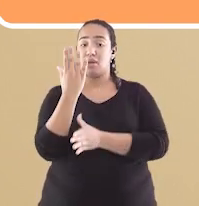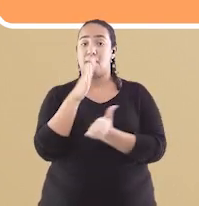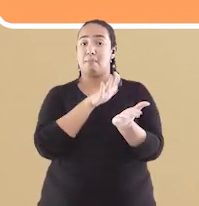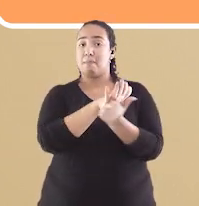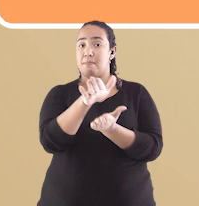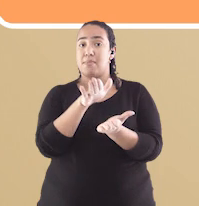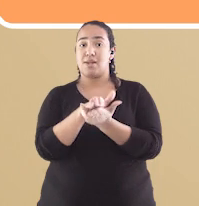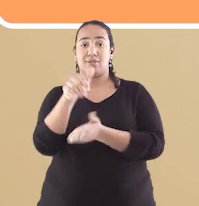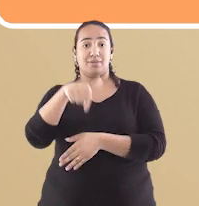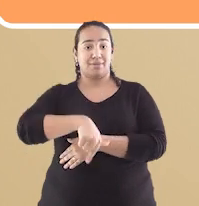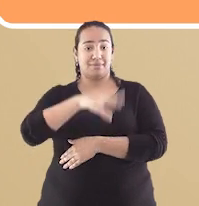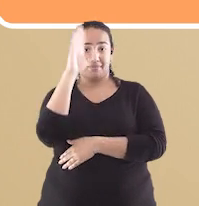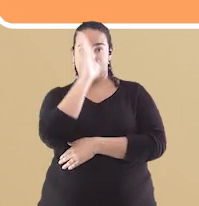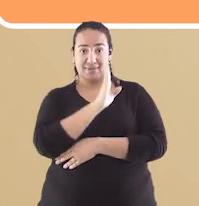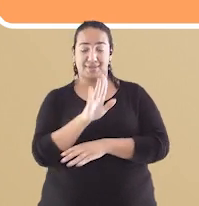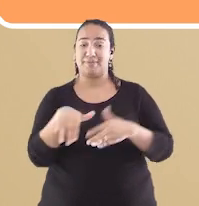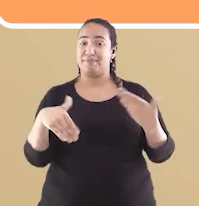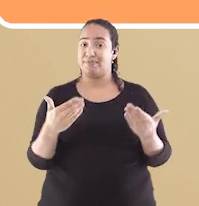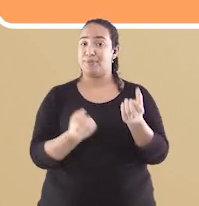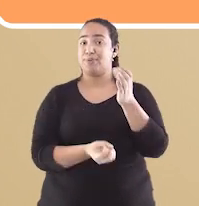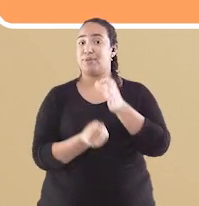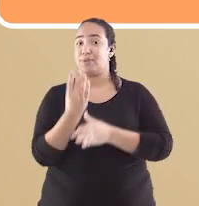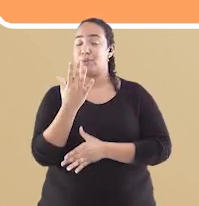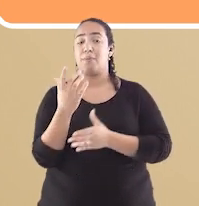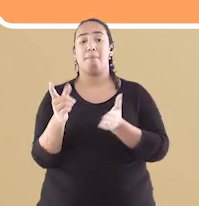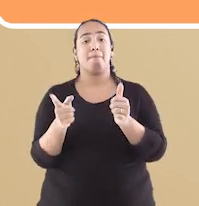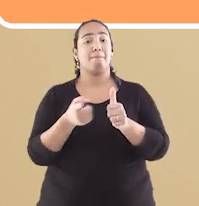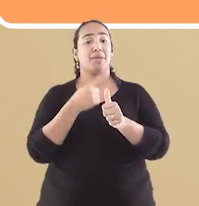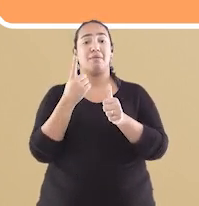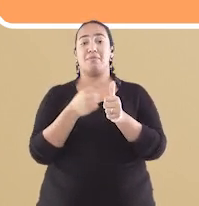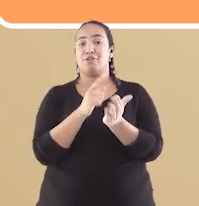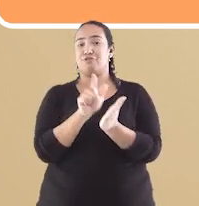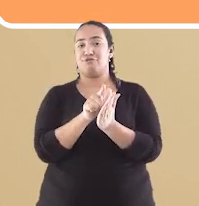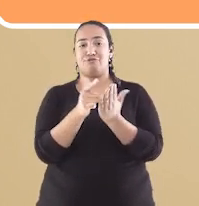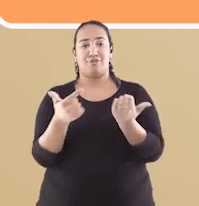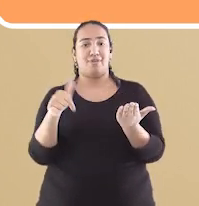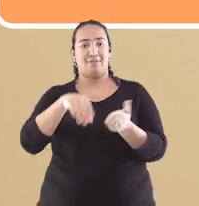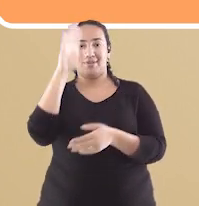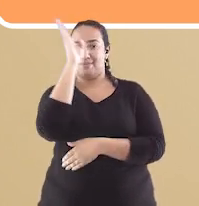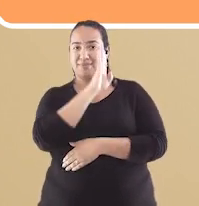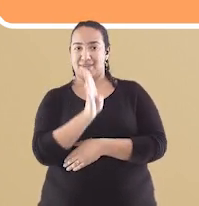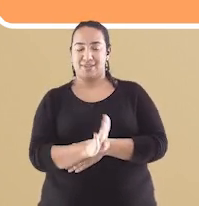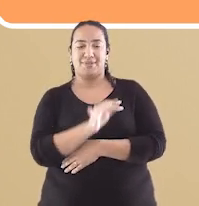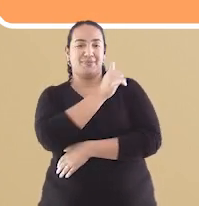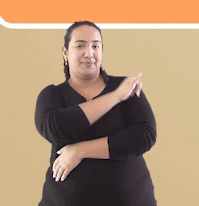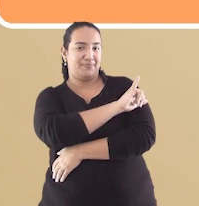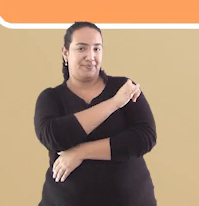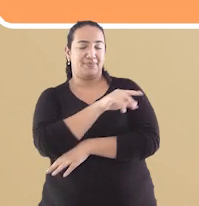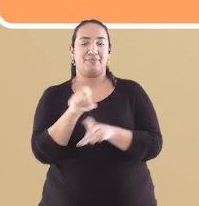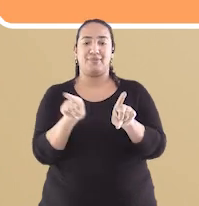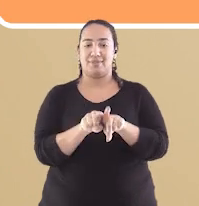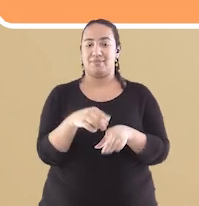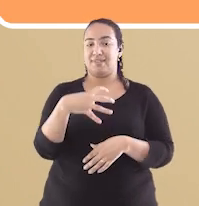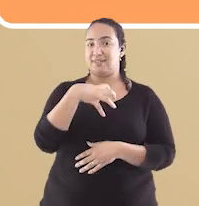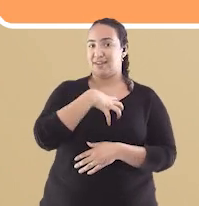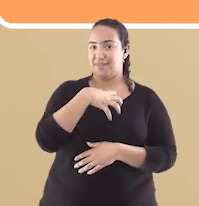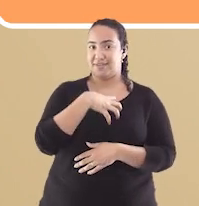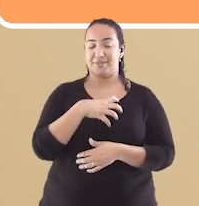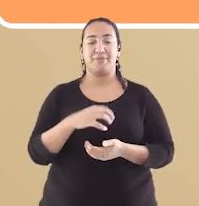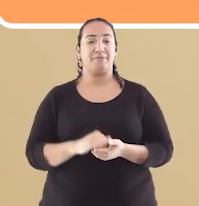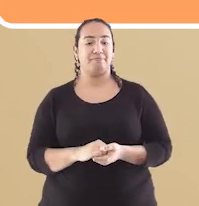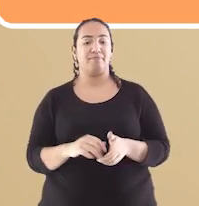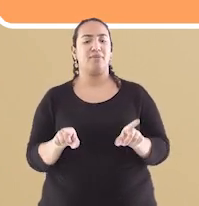Começando a serem criados e produzidos os primeiros jornais do país em Salvador e no Rio de Janeiro. Além de